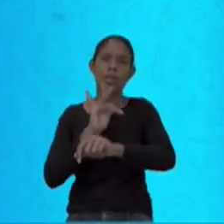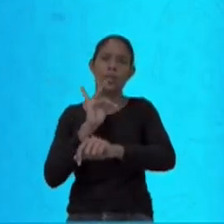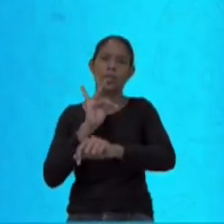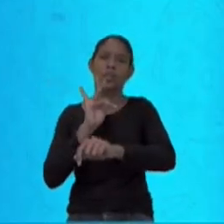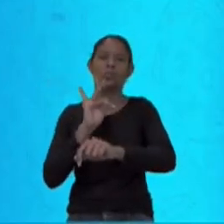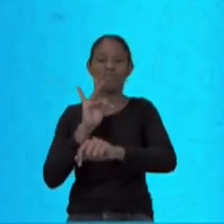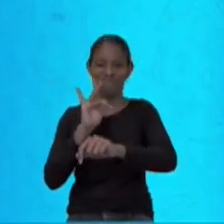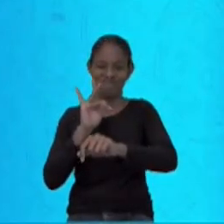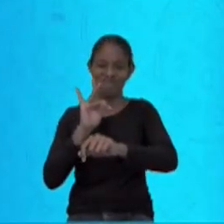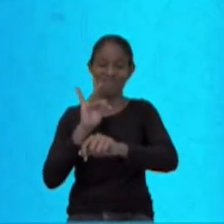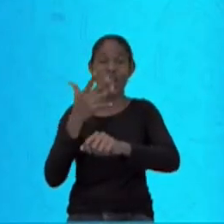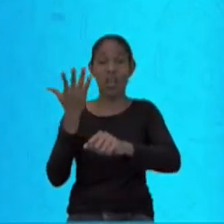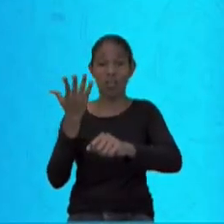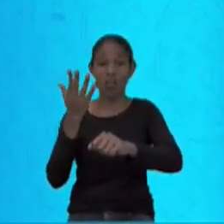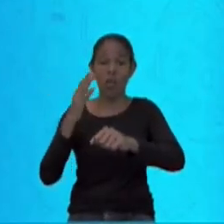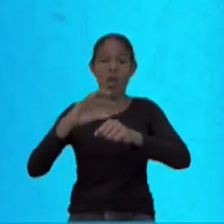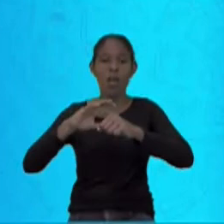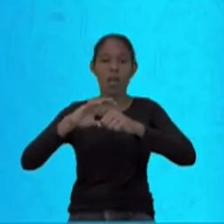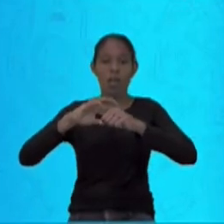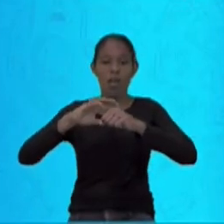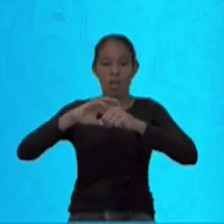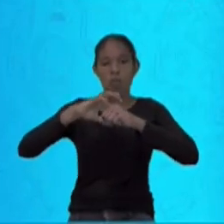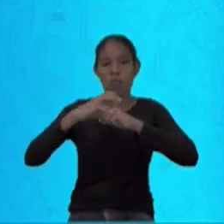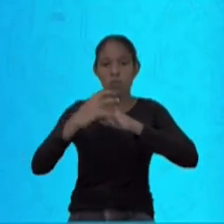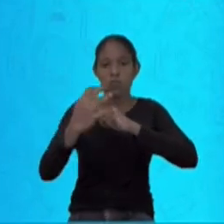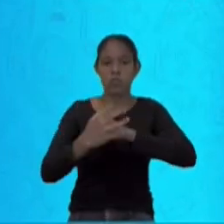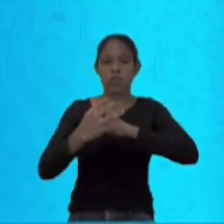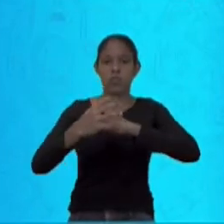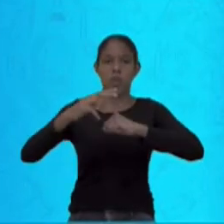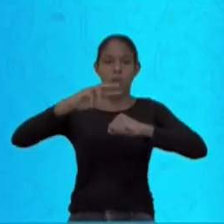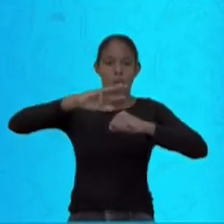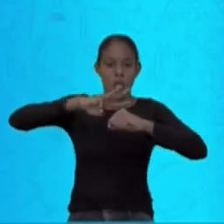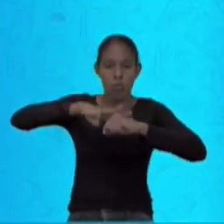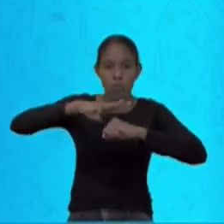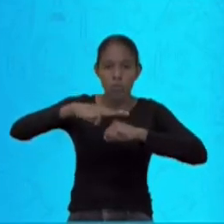já sabemos que o mosquito causador era a fêmea.